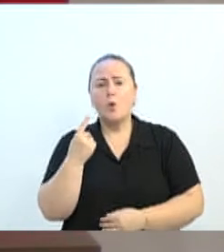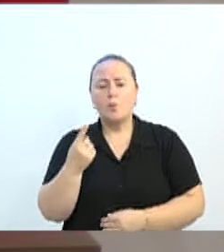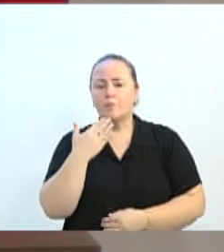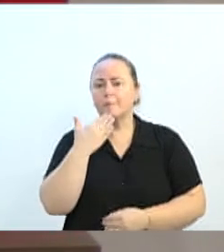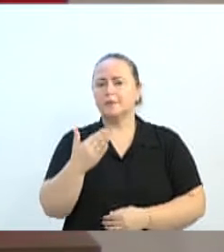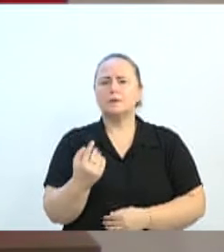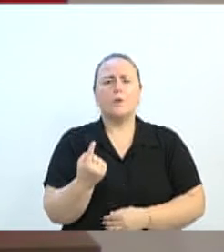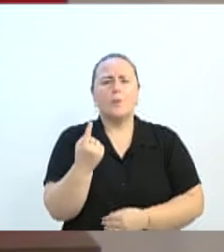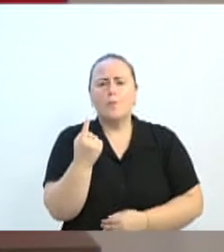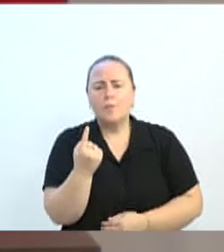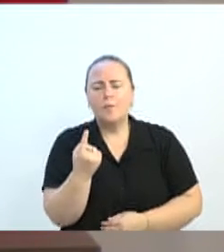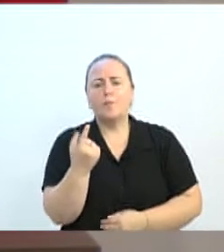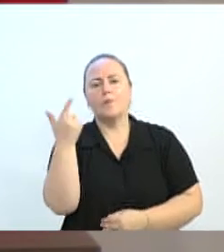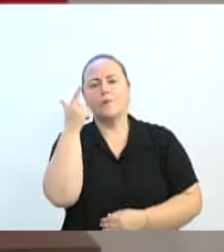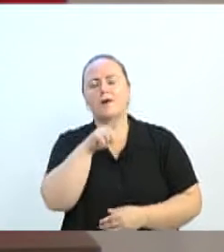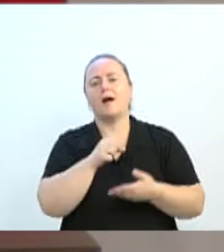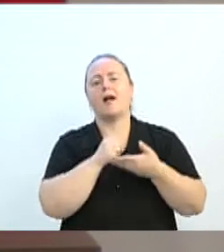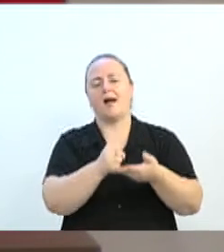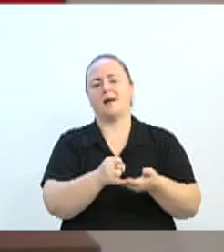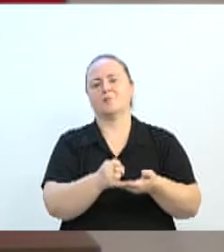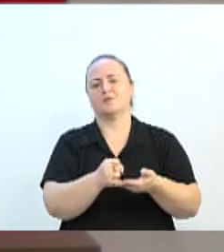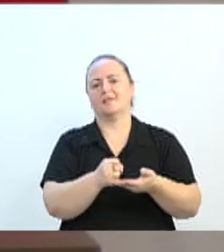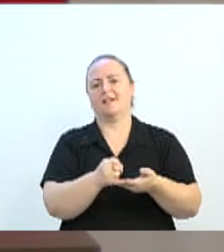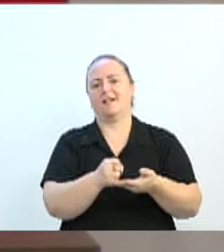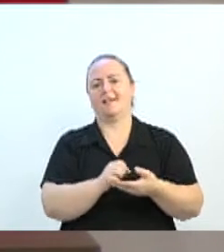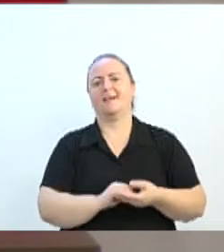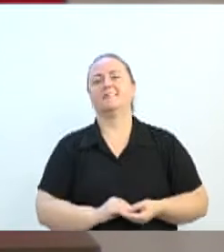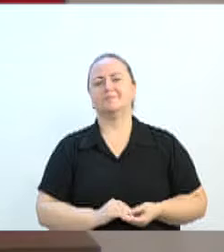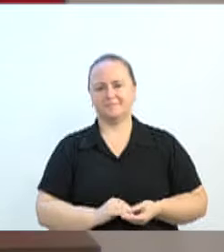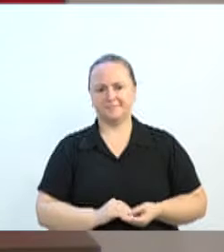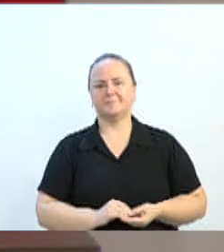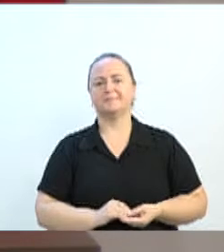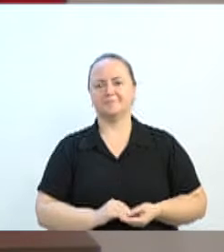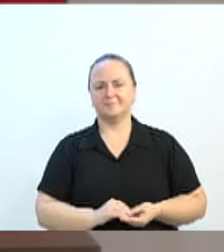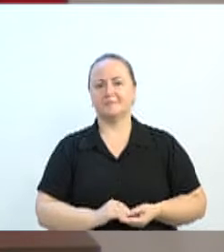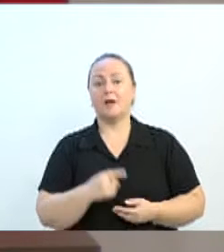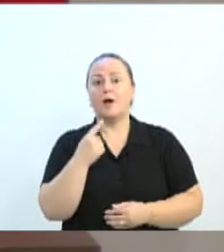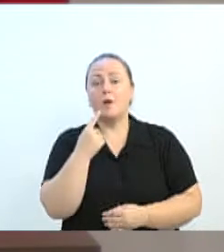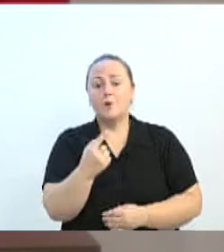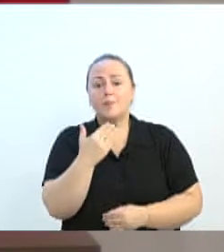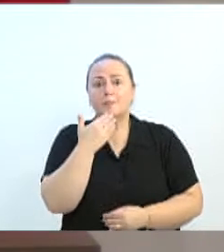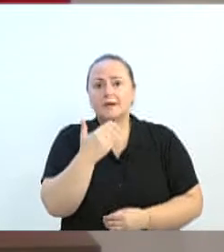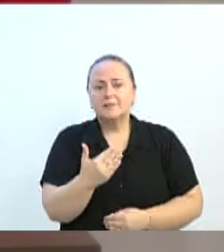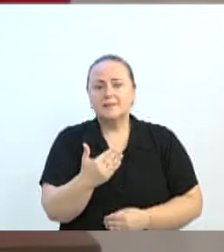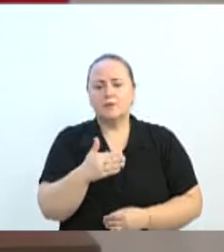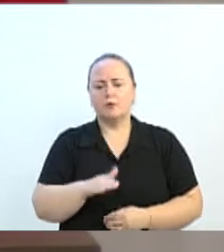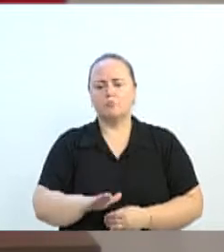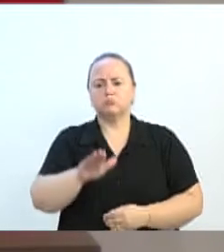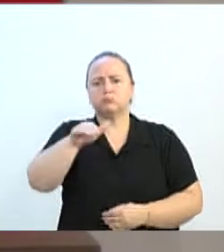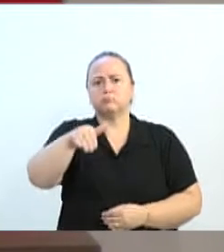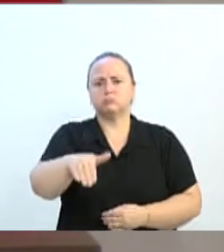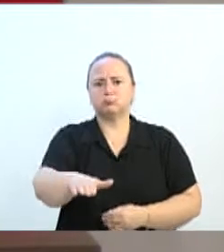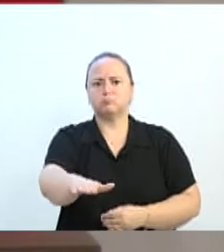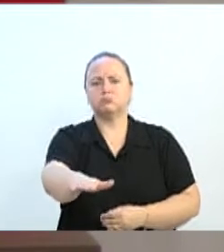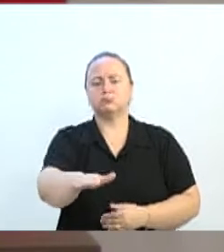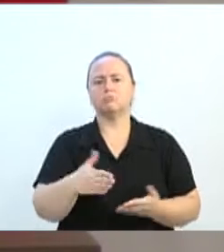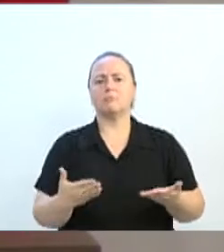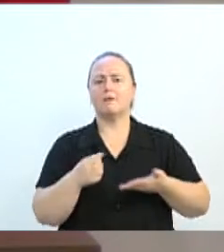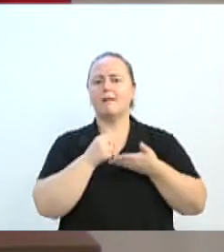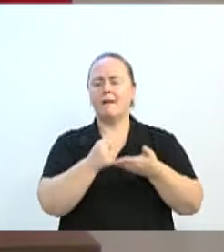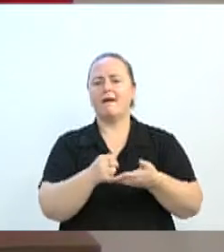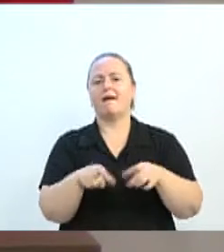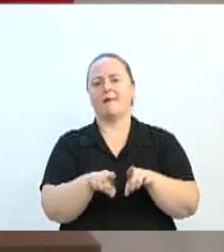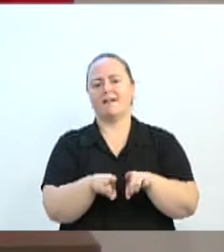gabinete, pode fazer a diferença para um monte de gente. Uma solicitação de uma lombada elevada naquele momento pode fazer a diferença.